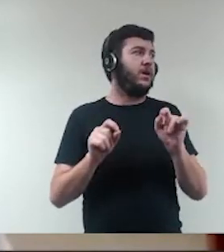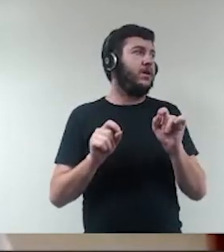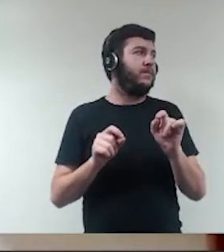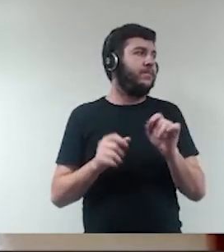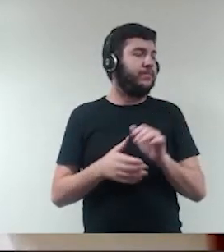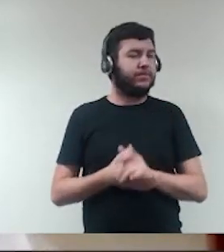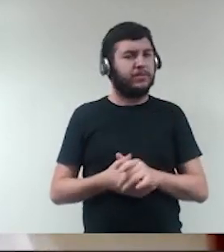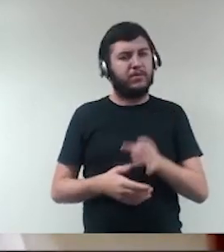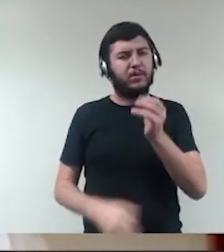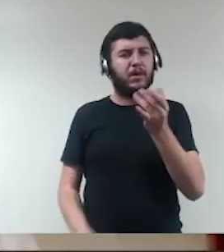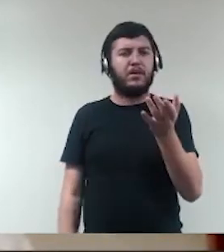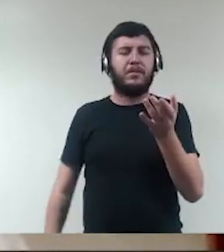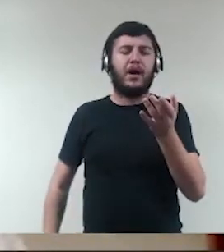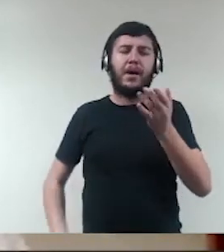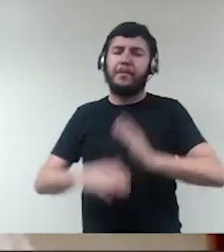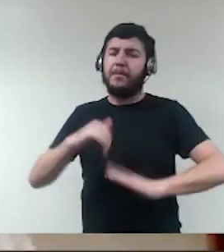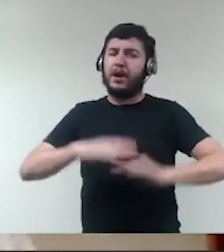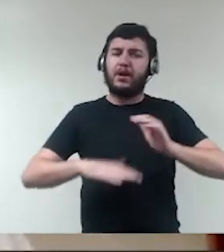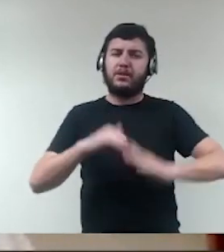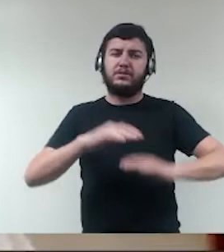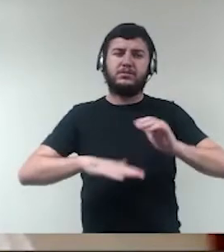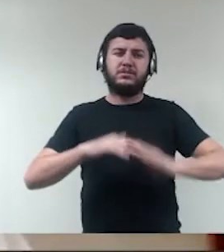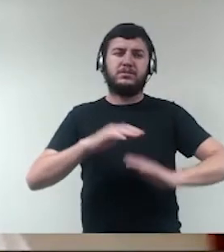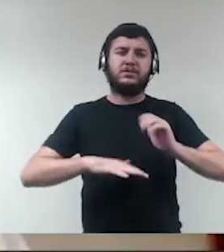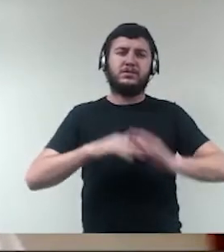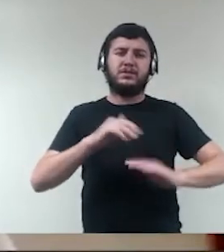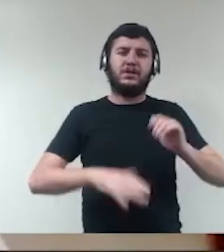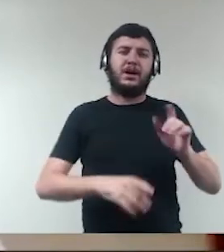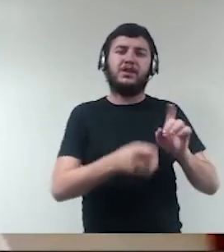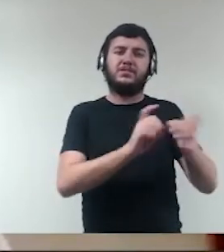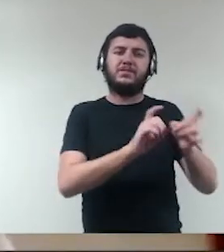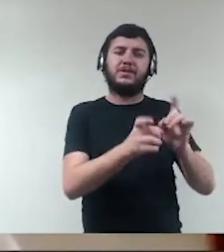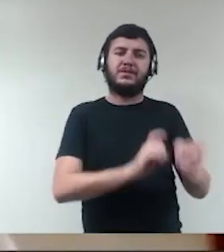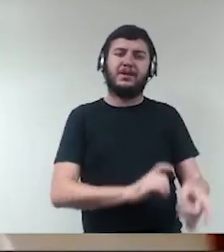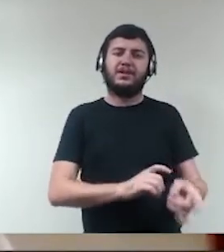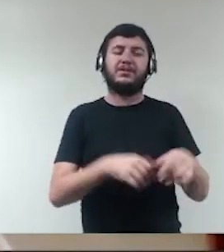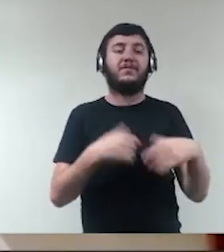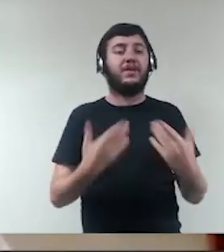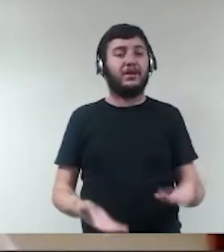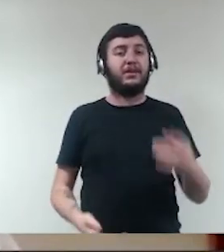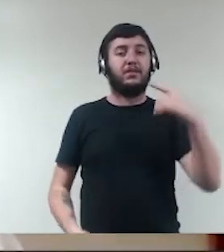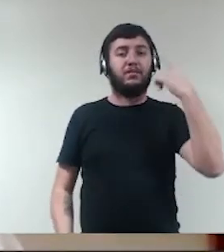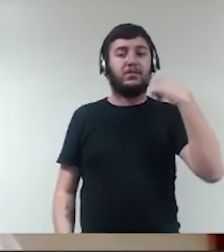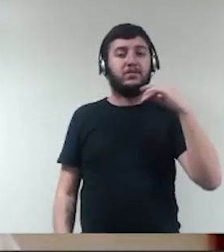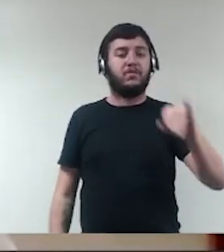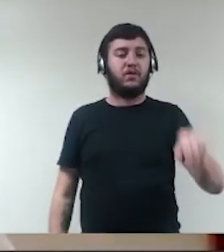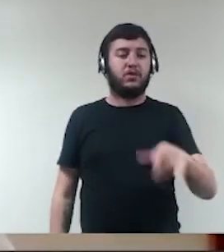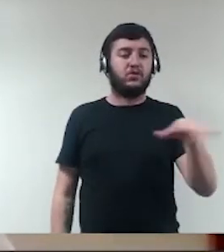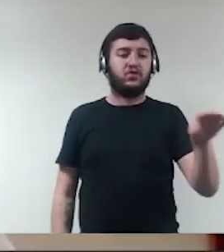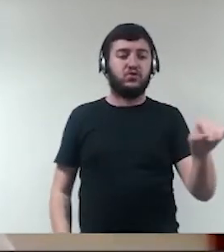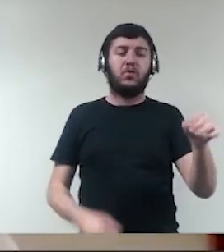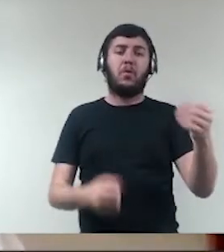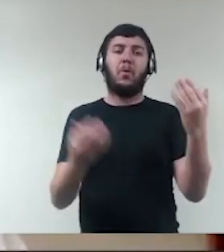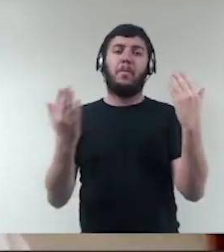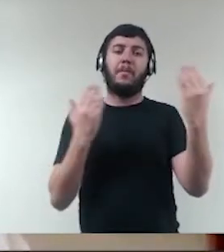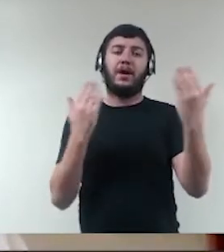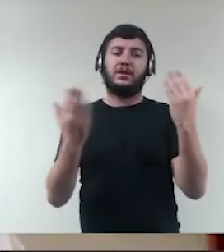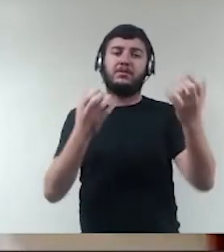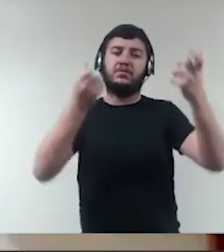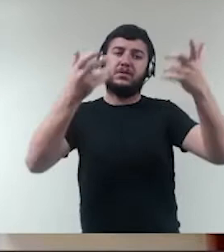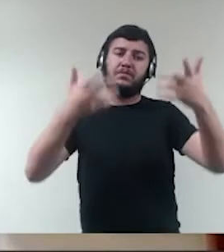o exercício da atividade administrativa o doutor João fez uma comparação que eu achei muito feliz sobre